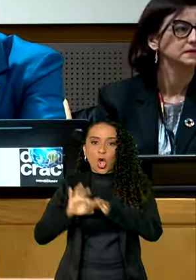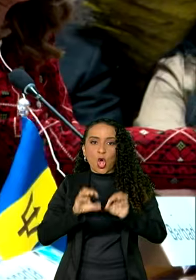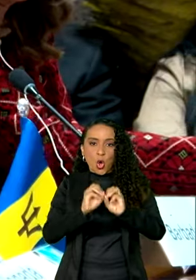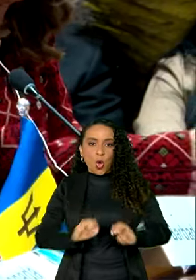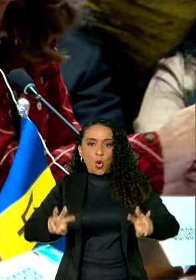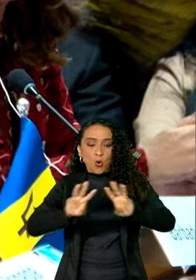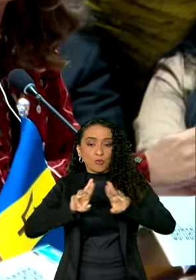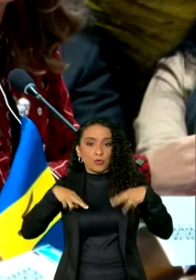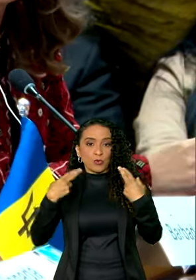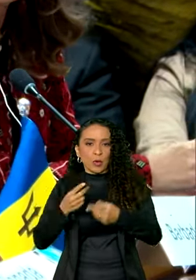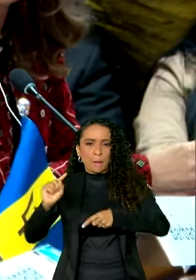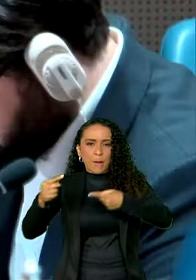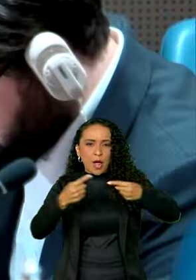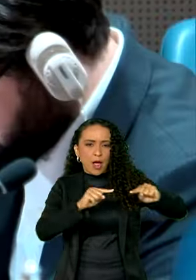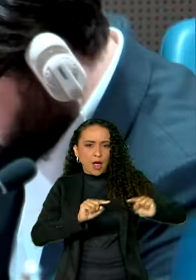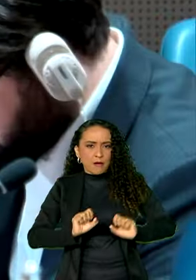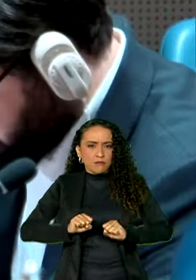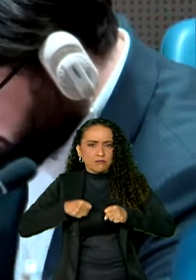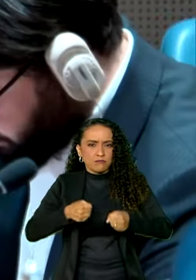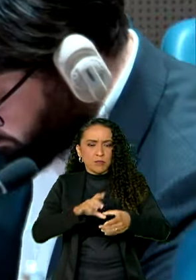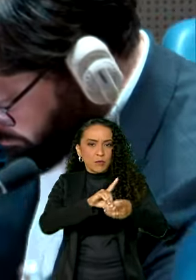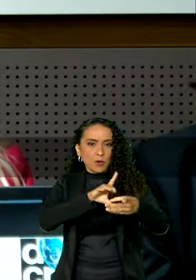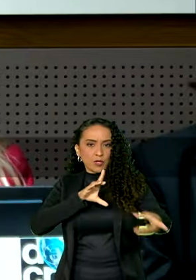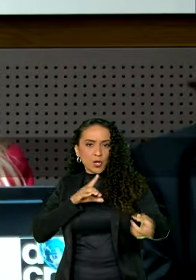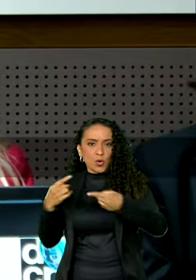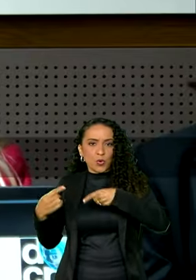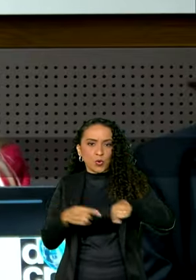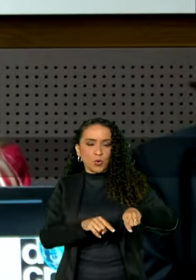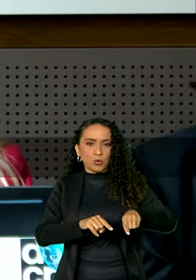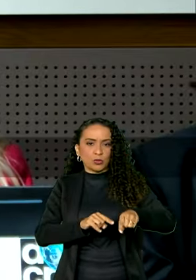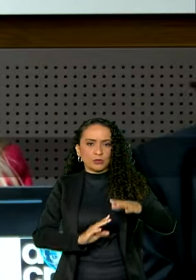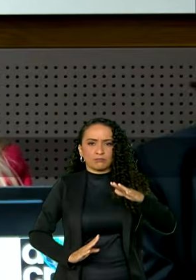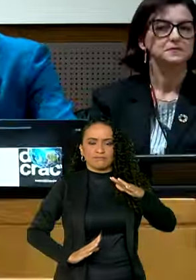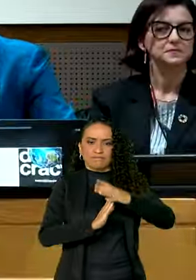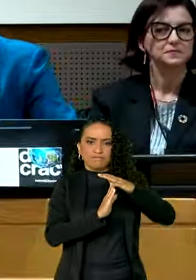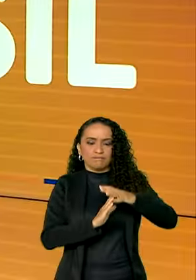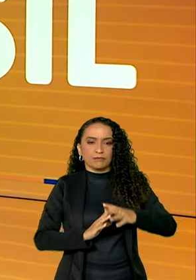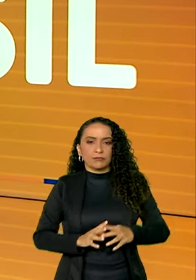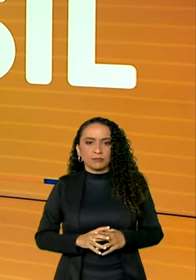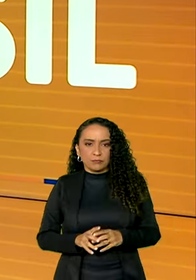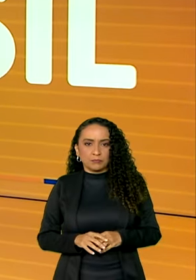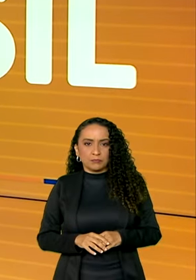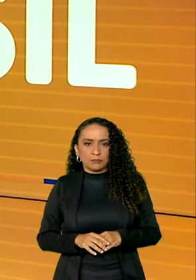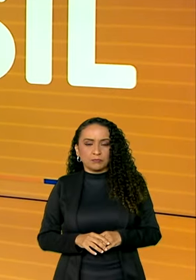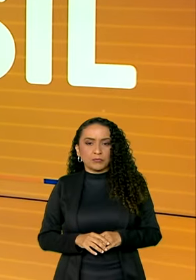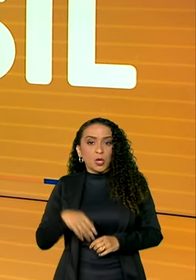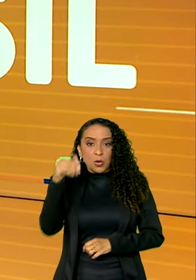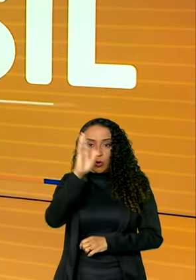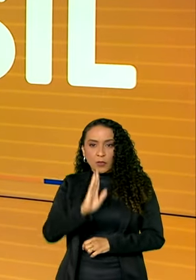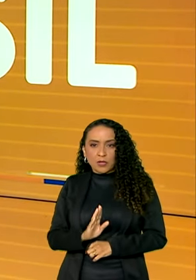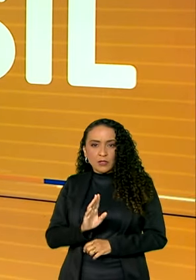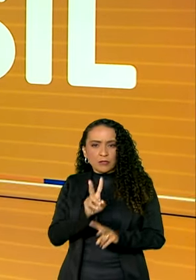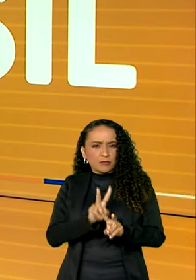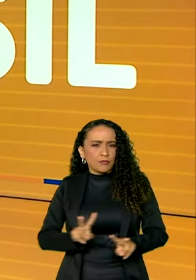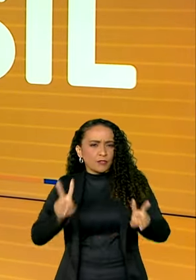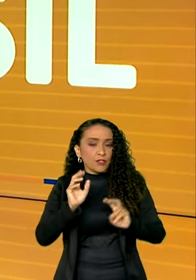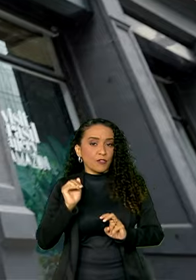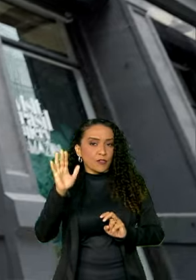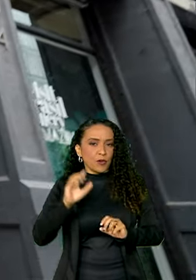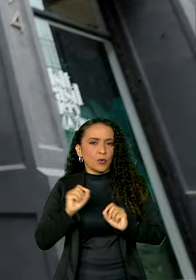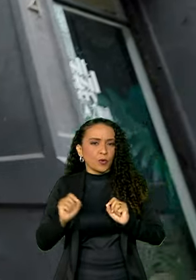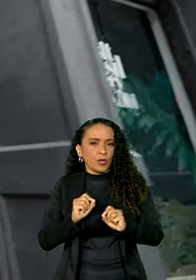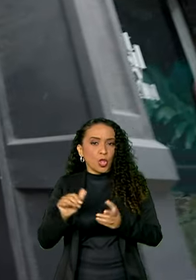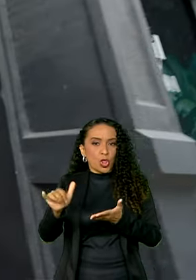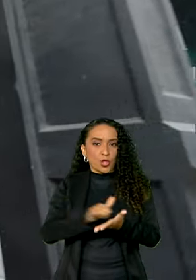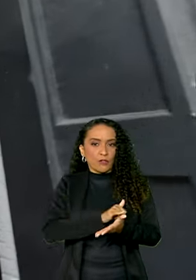ONU, uma reunião discutiu o fortalecimento da democracia e o combate ao extremismo. O Brasil visto lá fora,